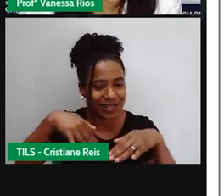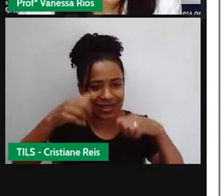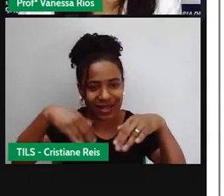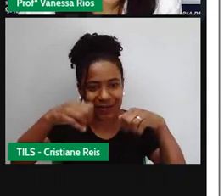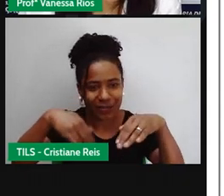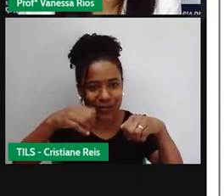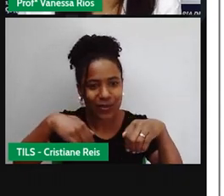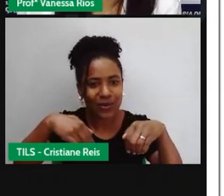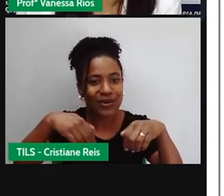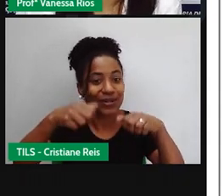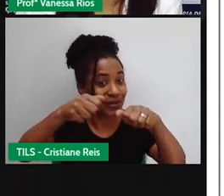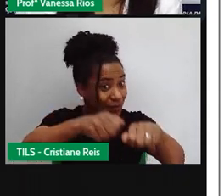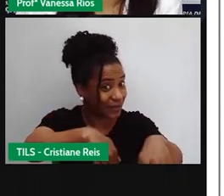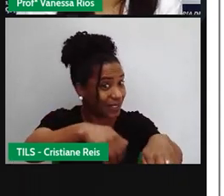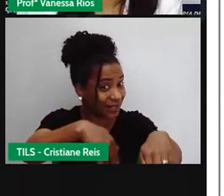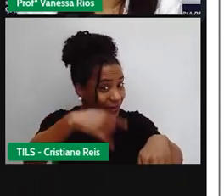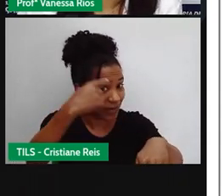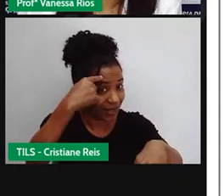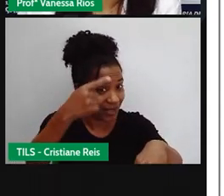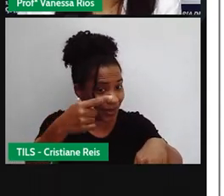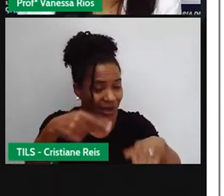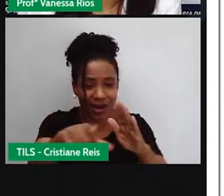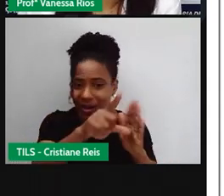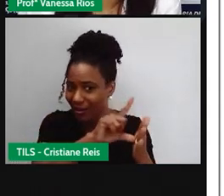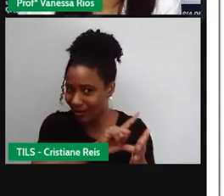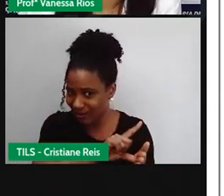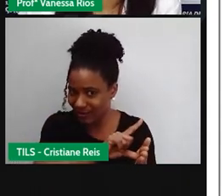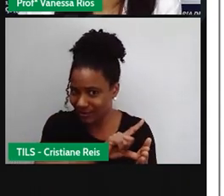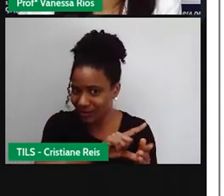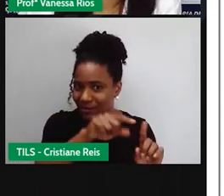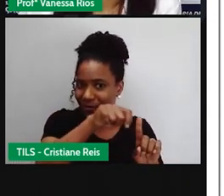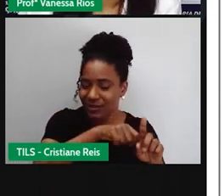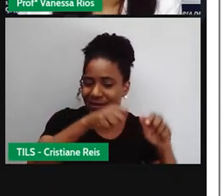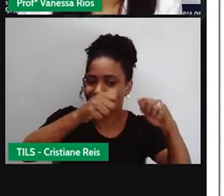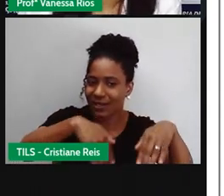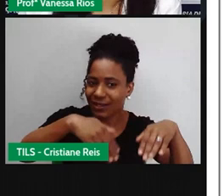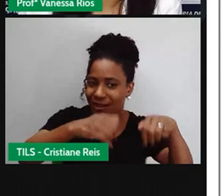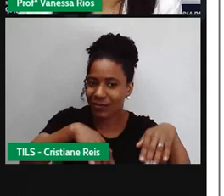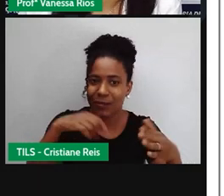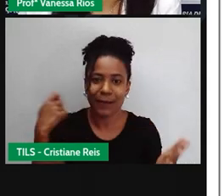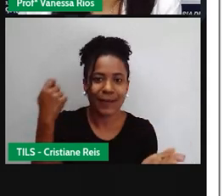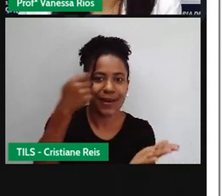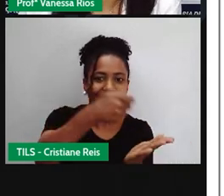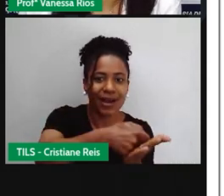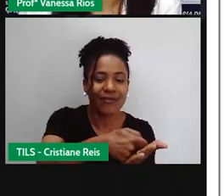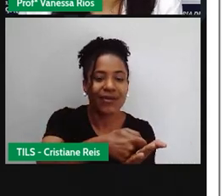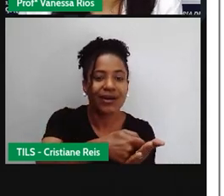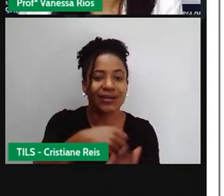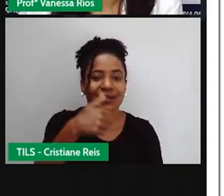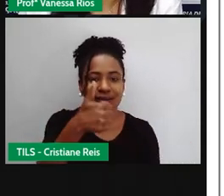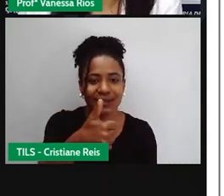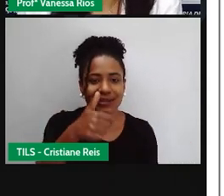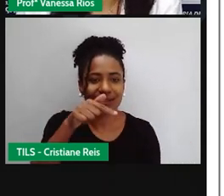gráfico. Em setembro, antes da implantação das placas de energia solar, o consumo era de